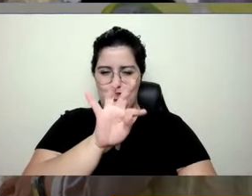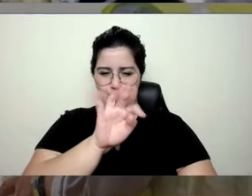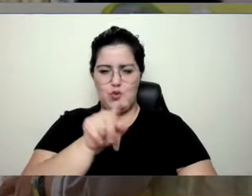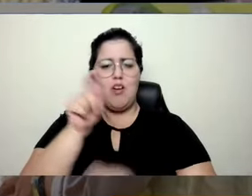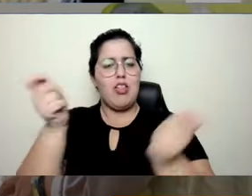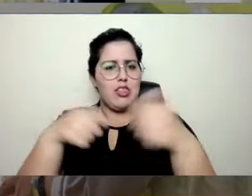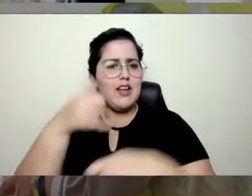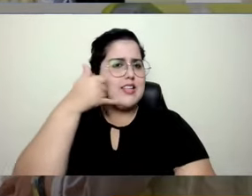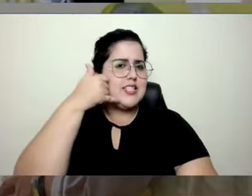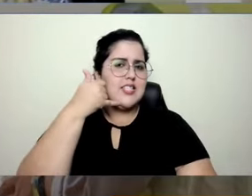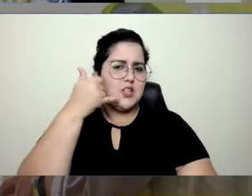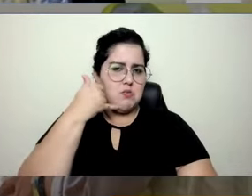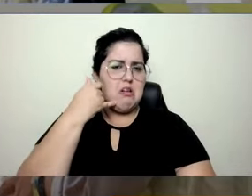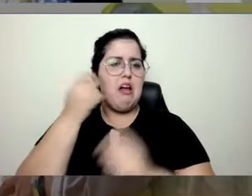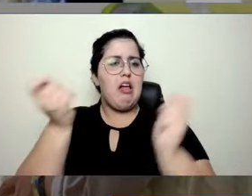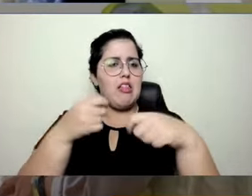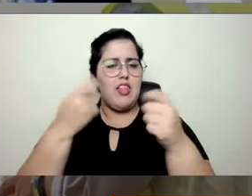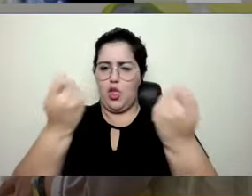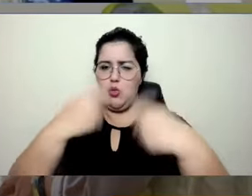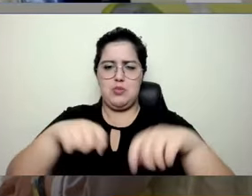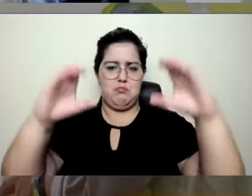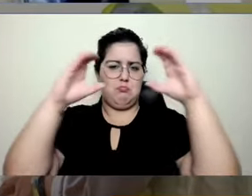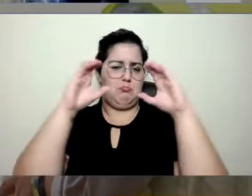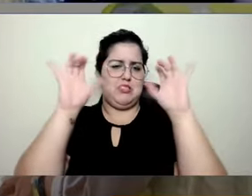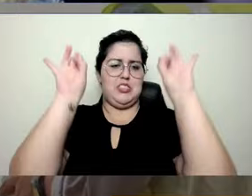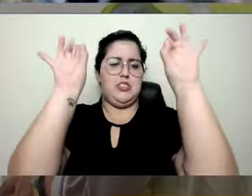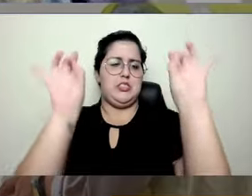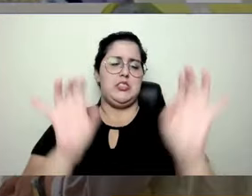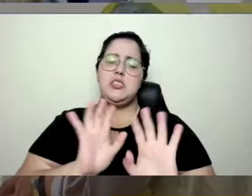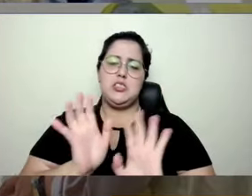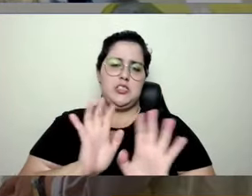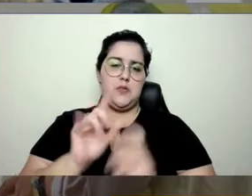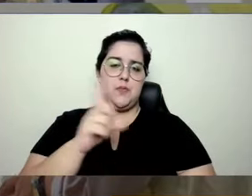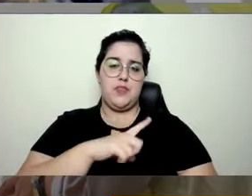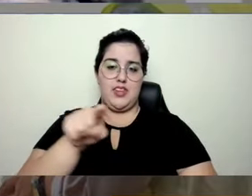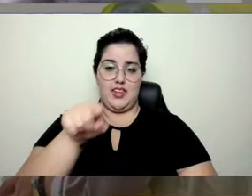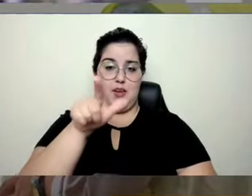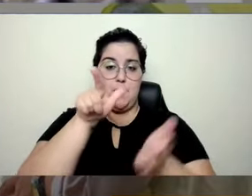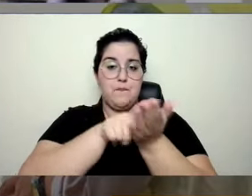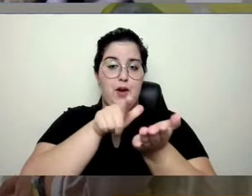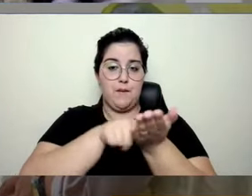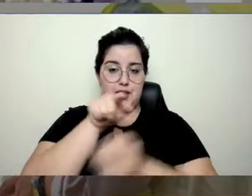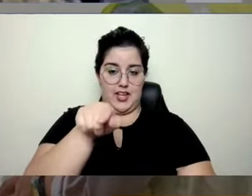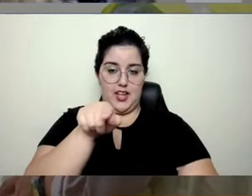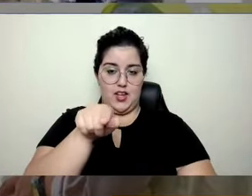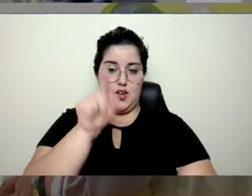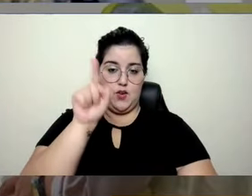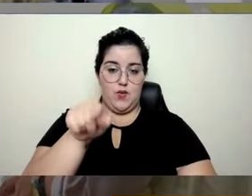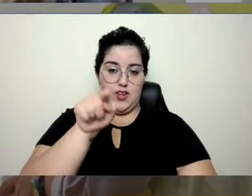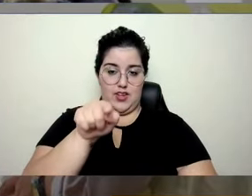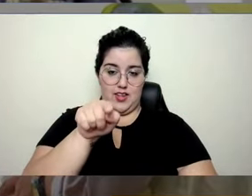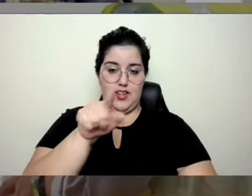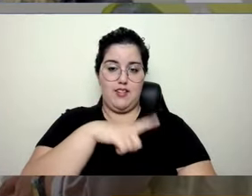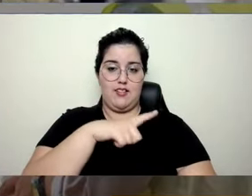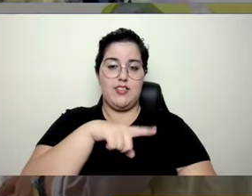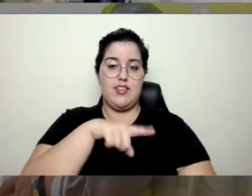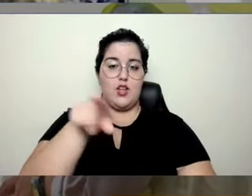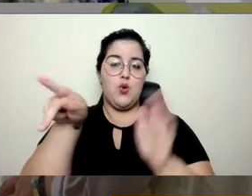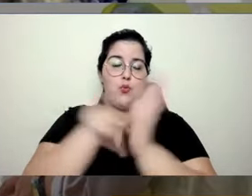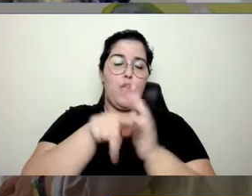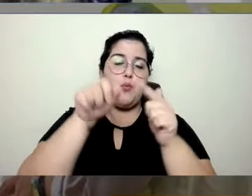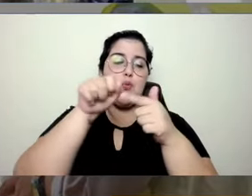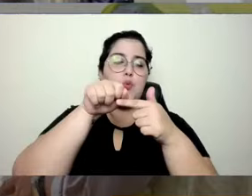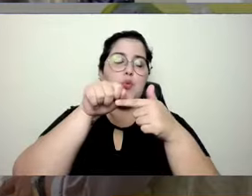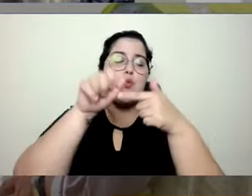Na verdade, nem precisava ser esse tão gourmetizado. A gente tem um aqui de papelão, que é o Google Cardboard, que você coloca o seu